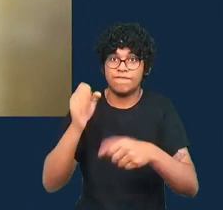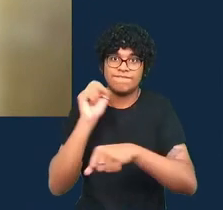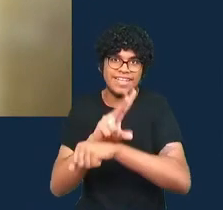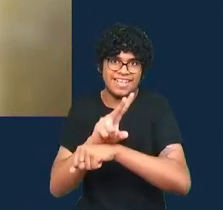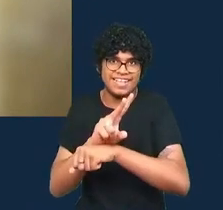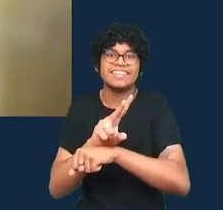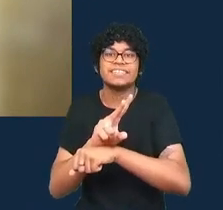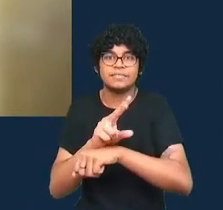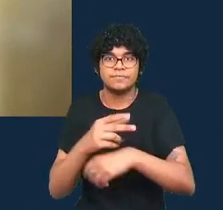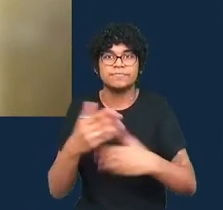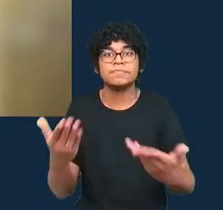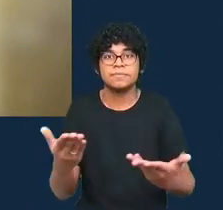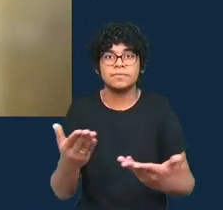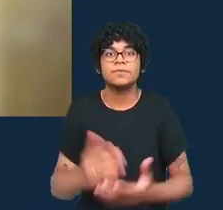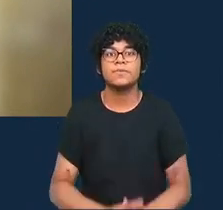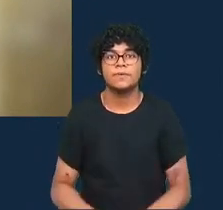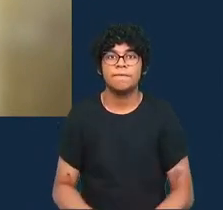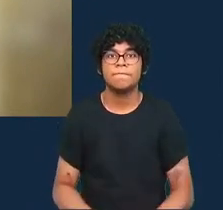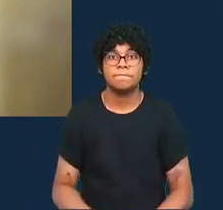a profissão